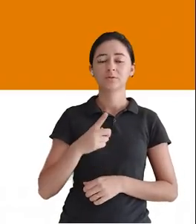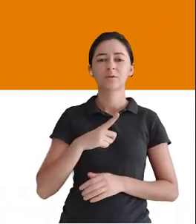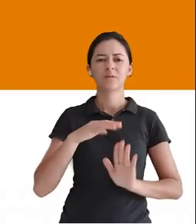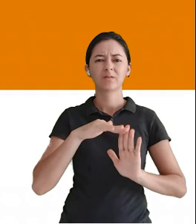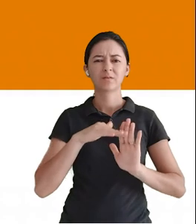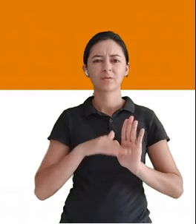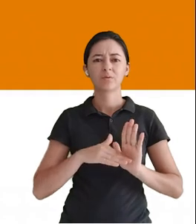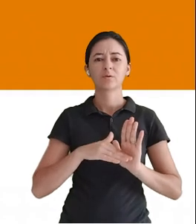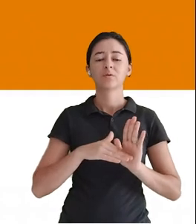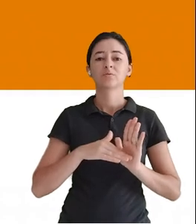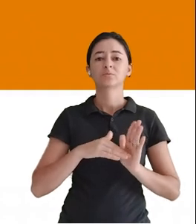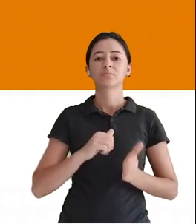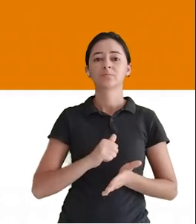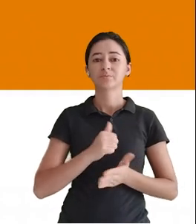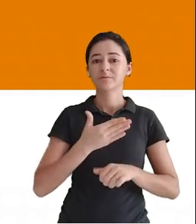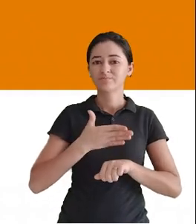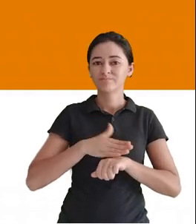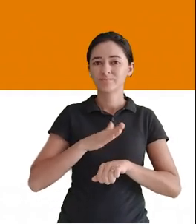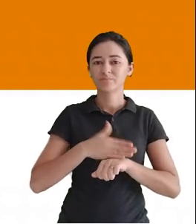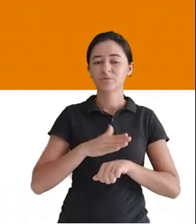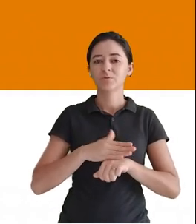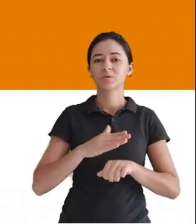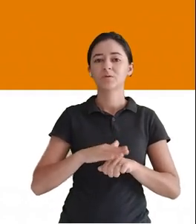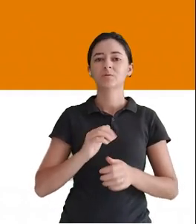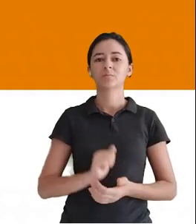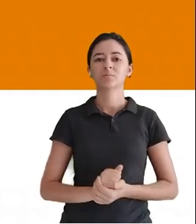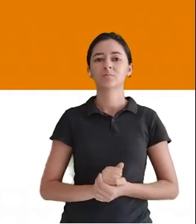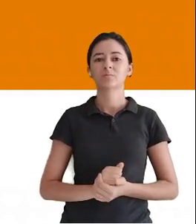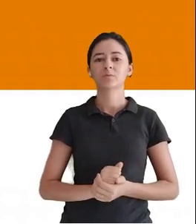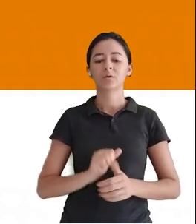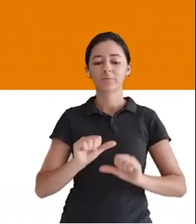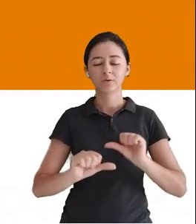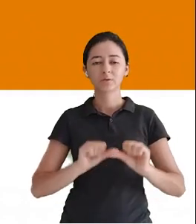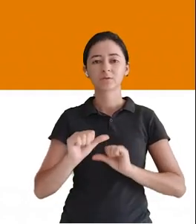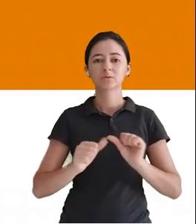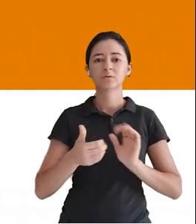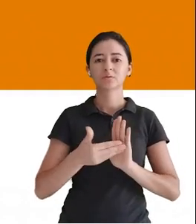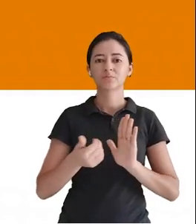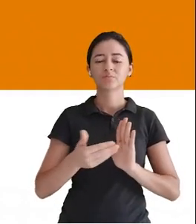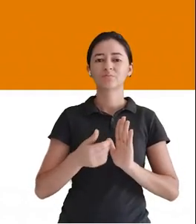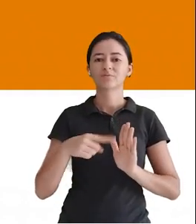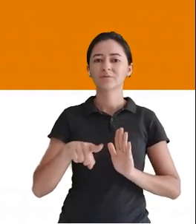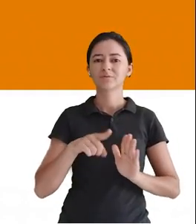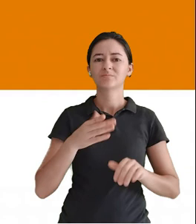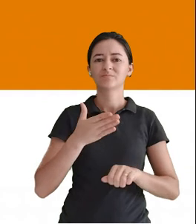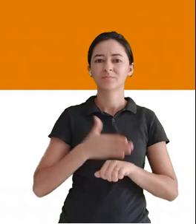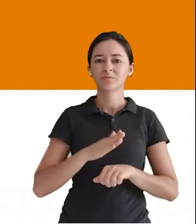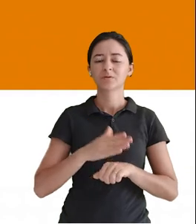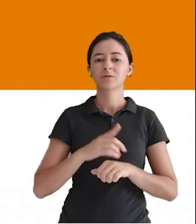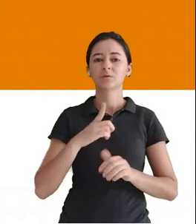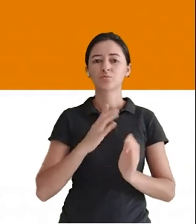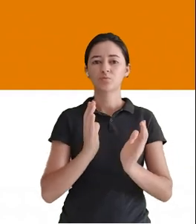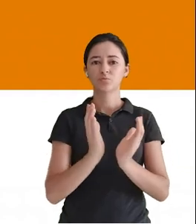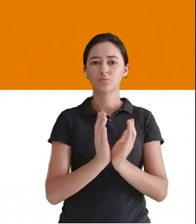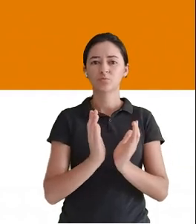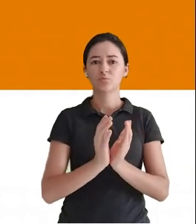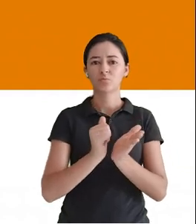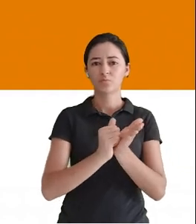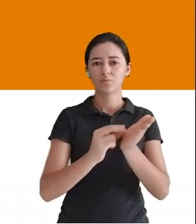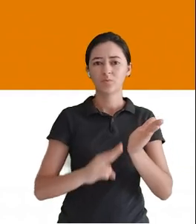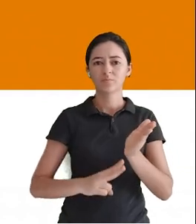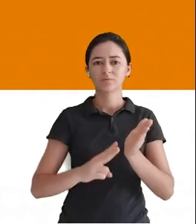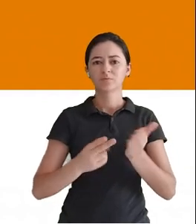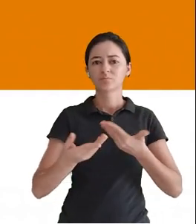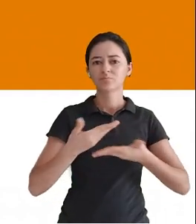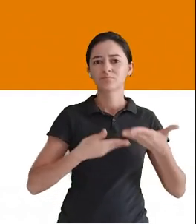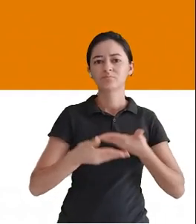exercícios Pra vocês praticarem O comando Auto e o comando Drop Então Pratiquem Um de vocês Tem lá o fórum Pra